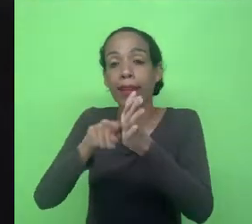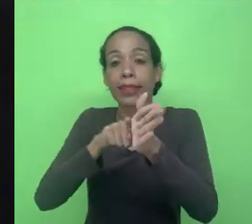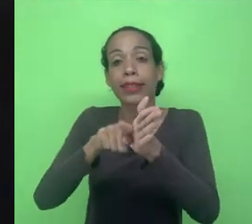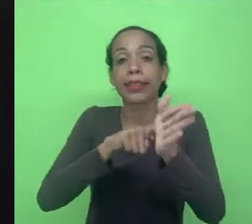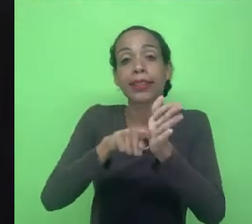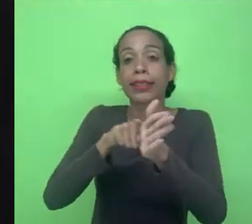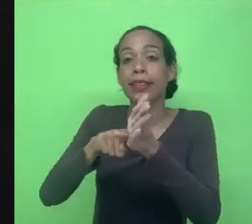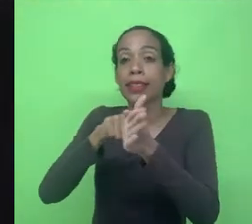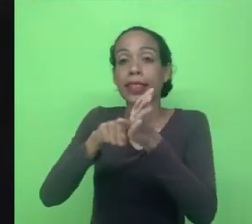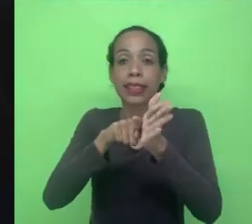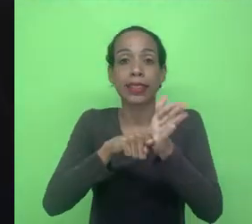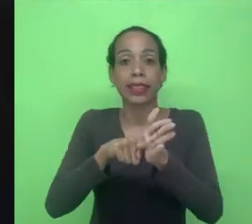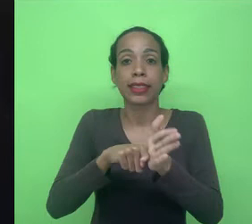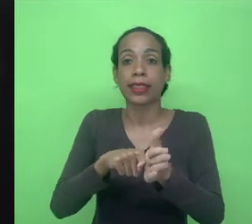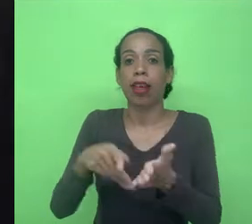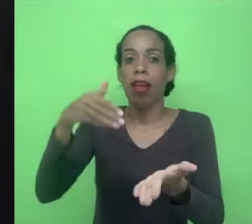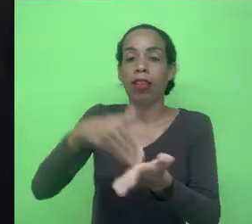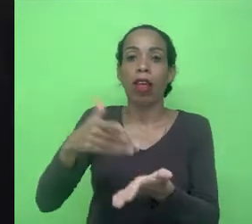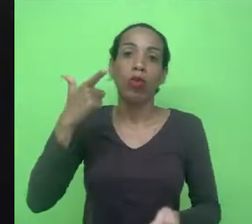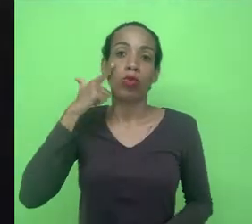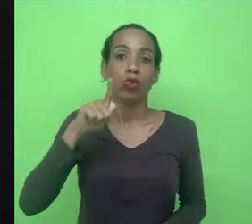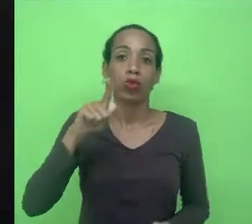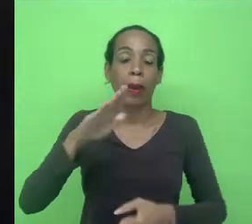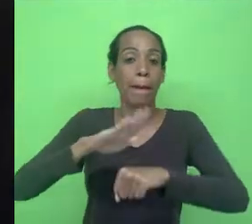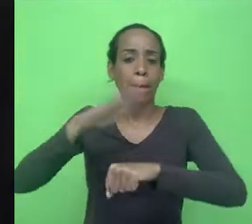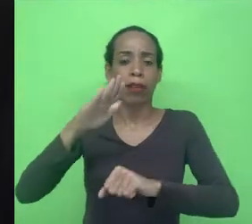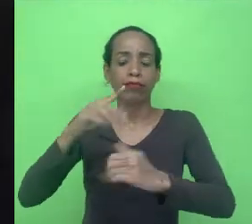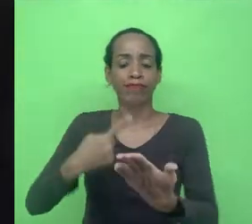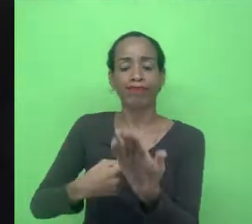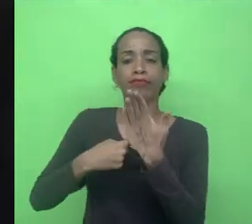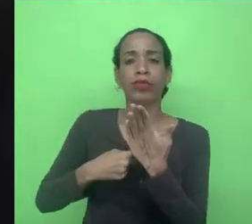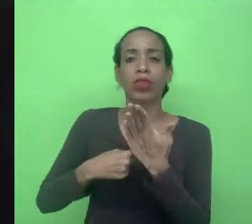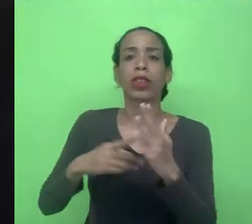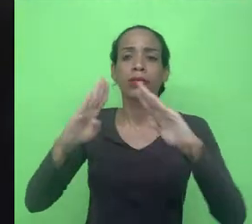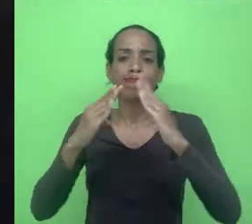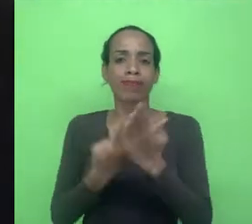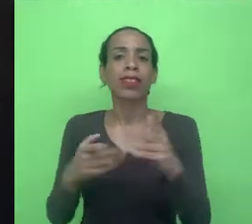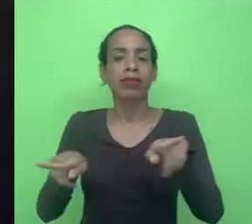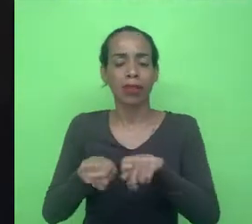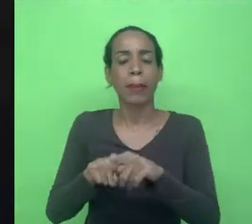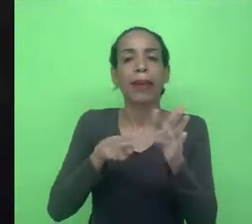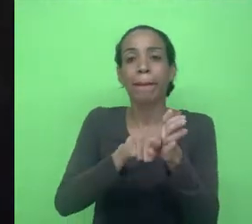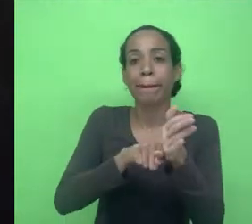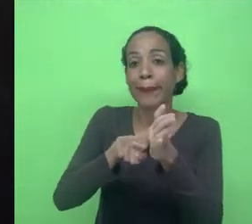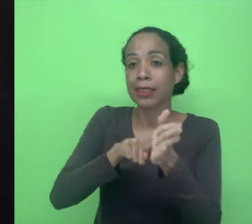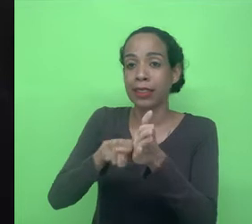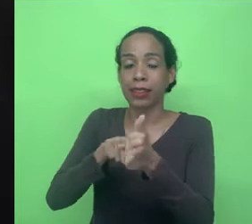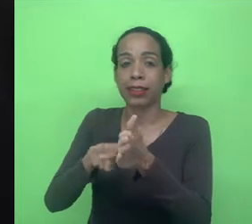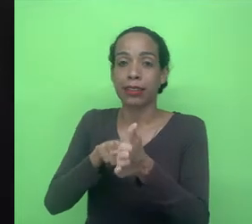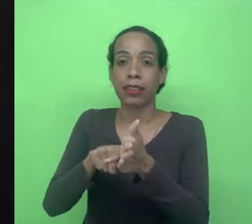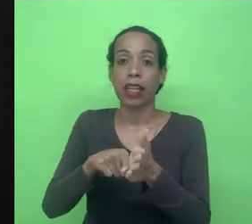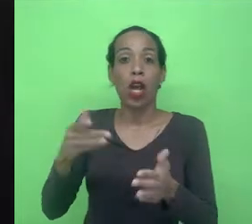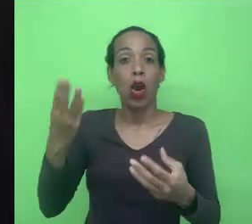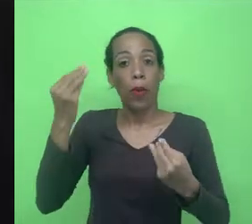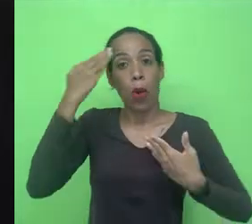até conquistar mais apoio institucional também para suas pesquisas e tudo mais. Então, primeiramente, obrigado